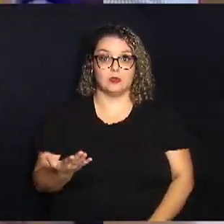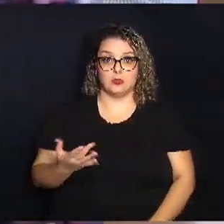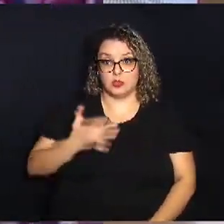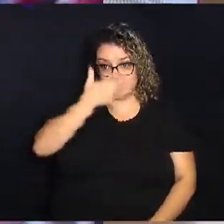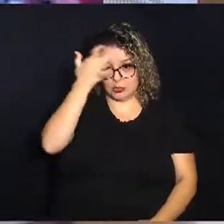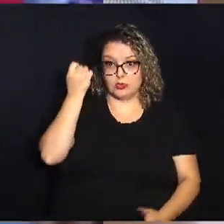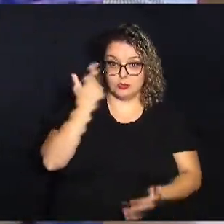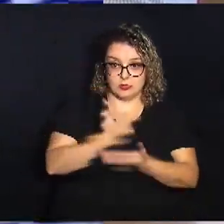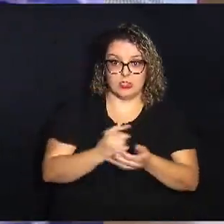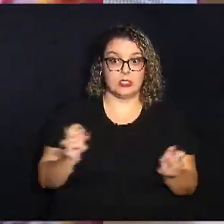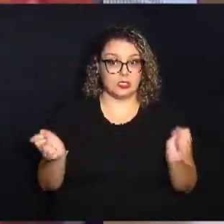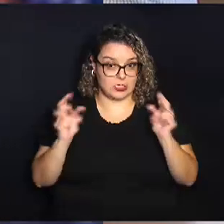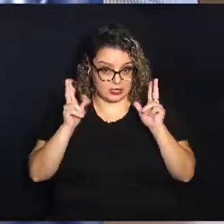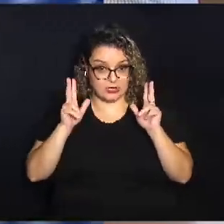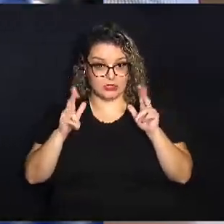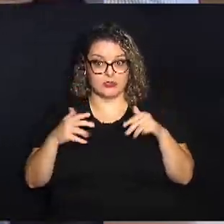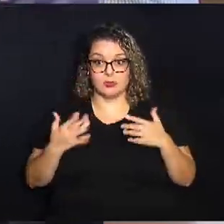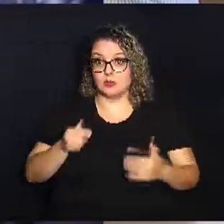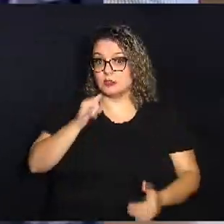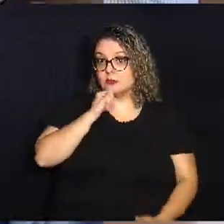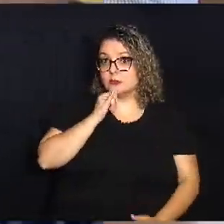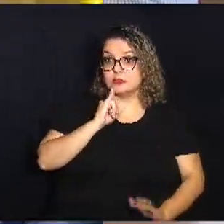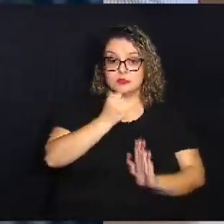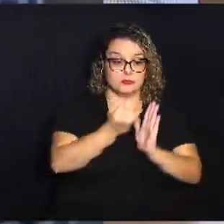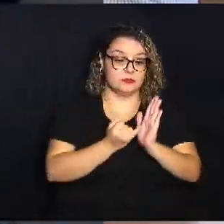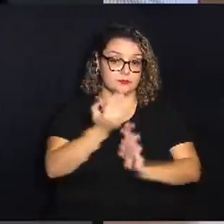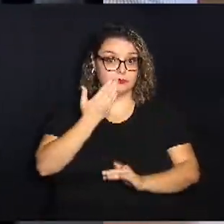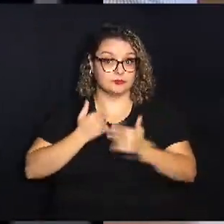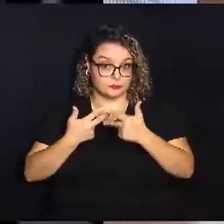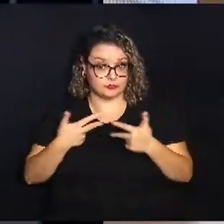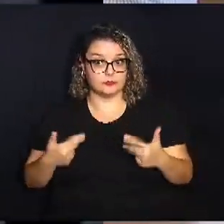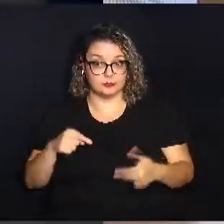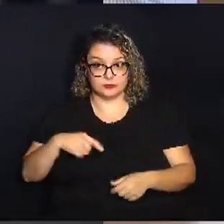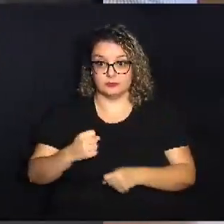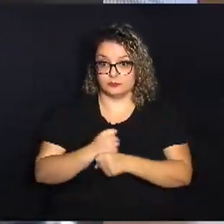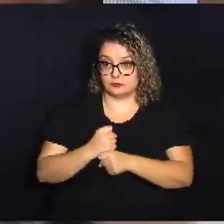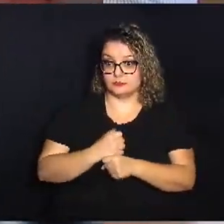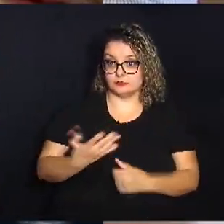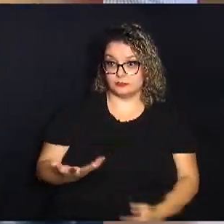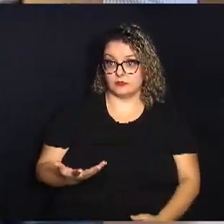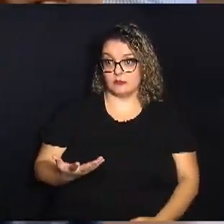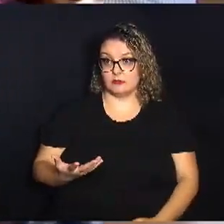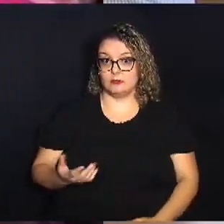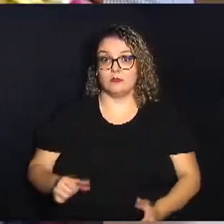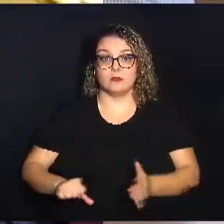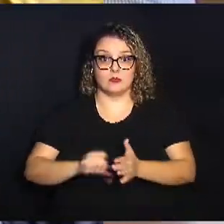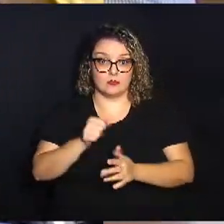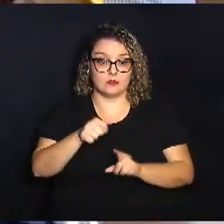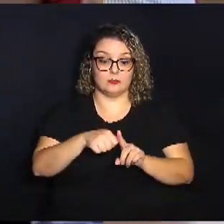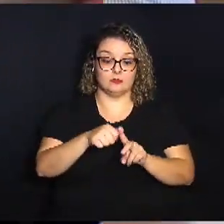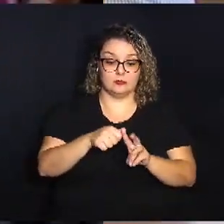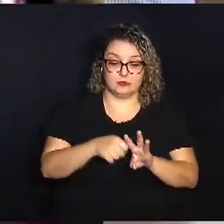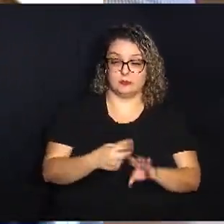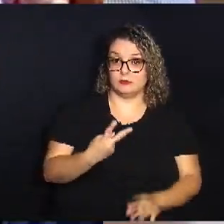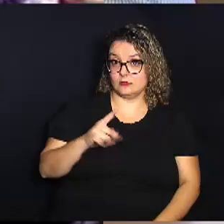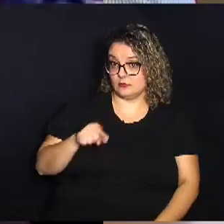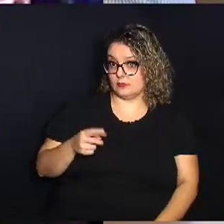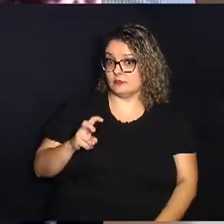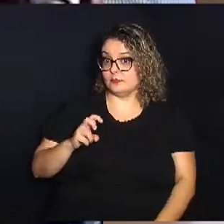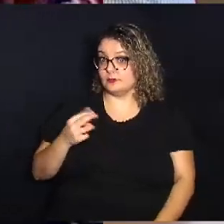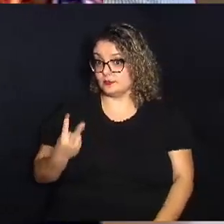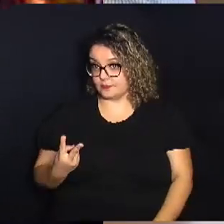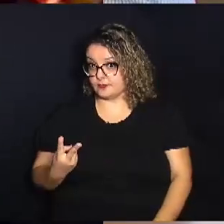fique atento então por exemplo a inflação dos alimentos esse ano ficou nos primeiros quatro meses em 2,52